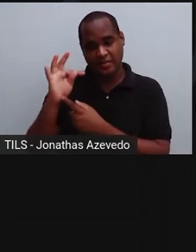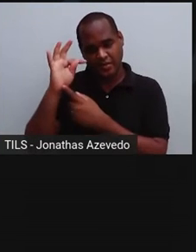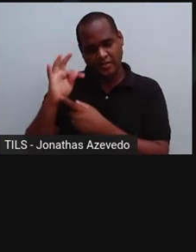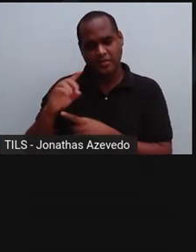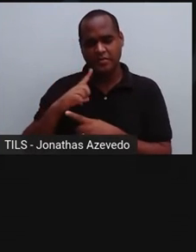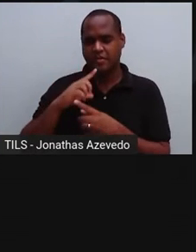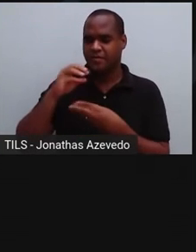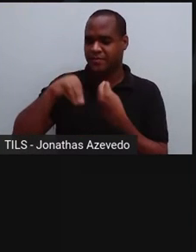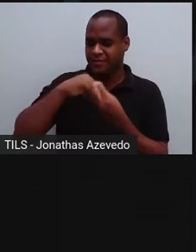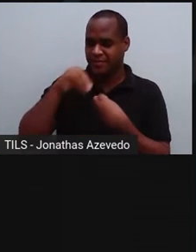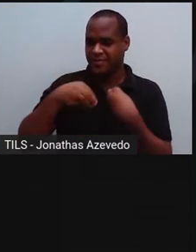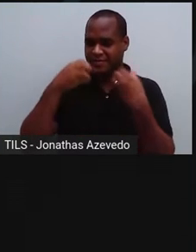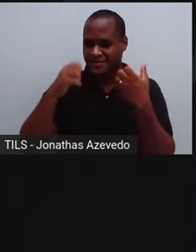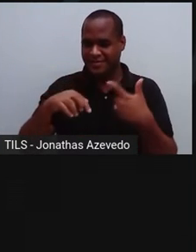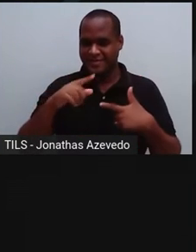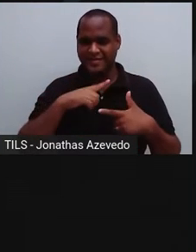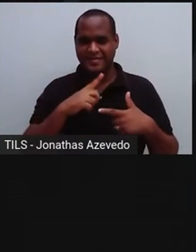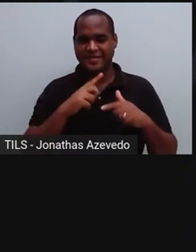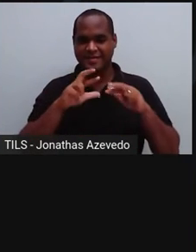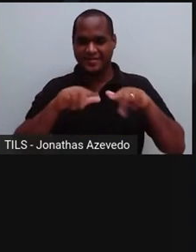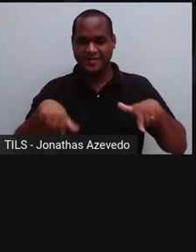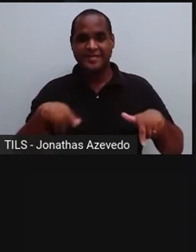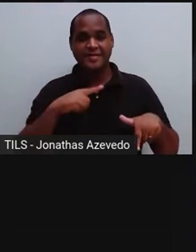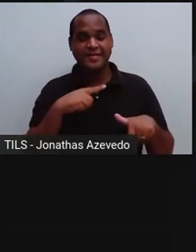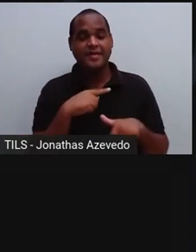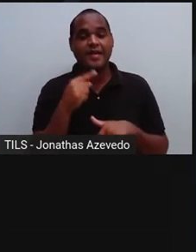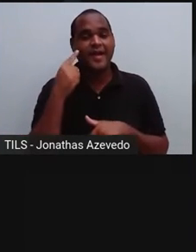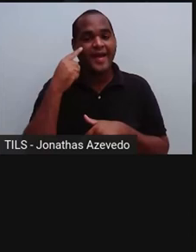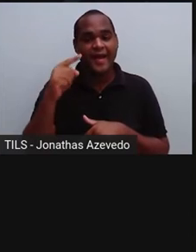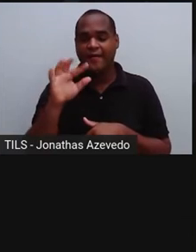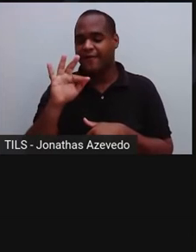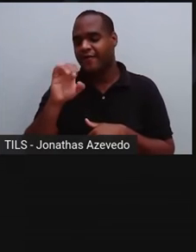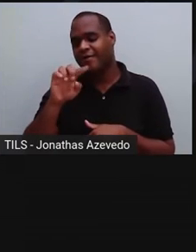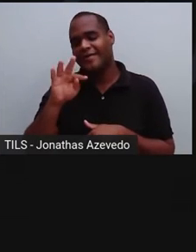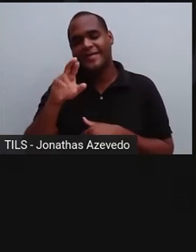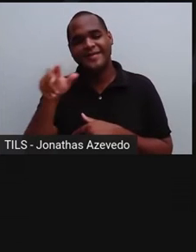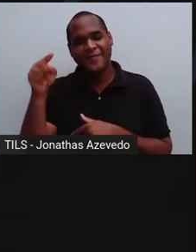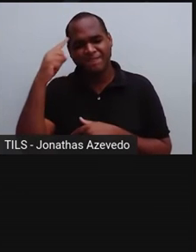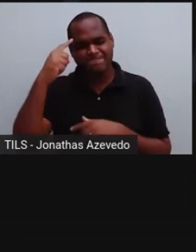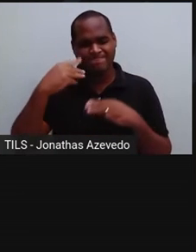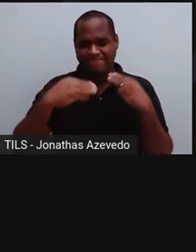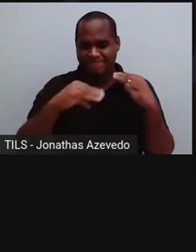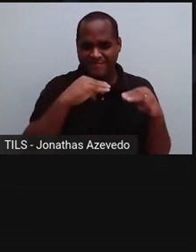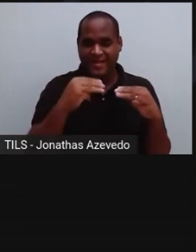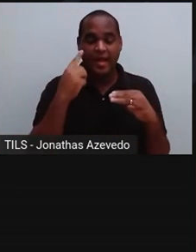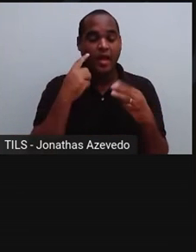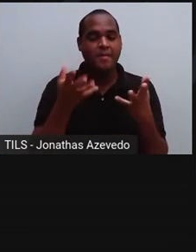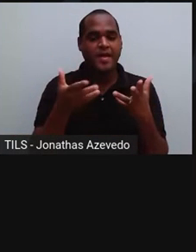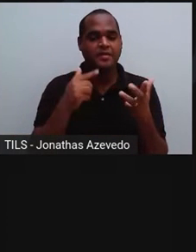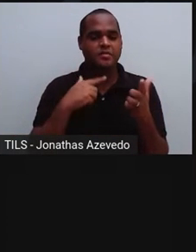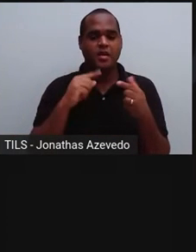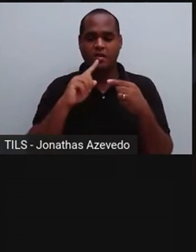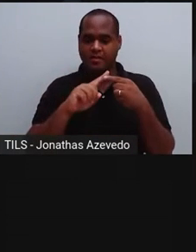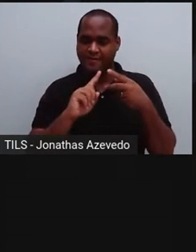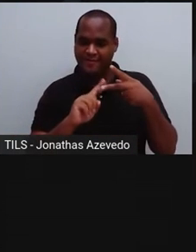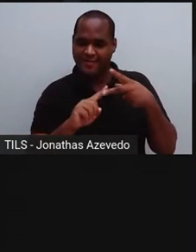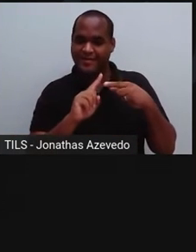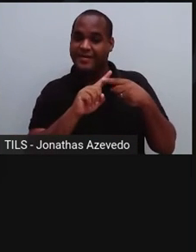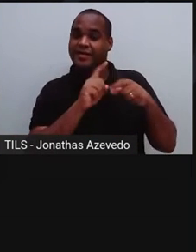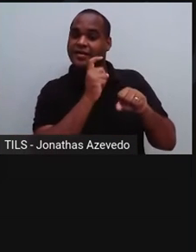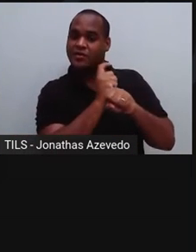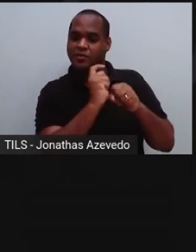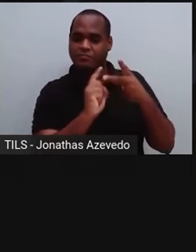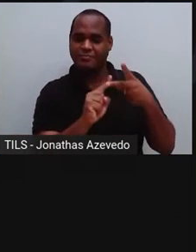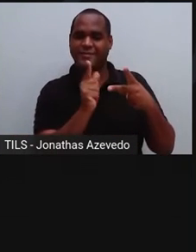contém a grão de arroz e para. A filtração é um método de separação de misturas heterogêneas entre um sólido e um